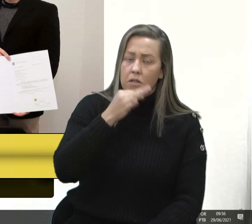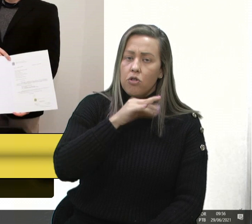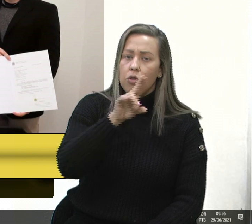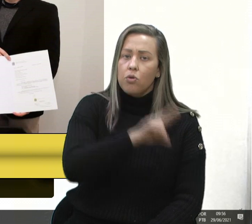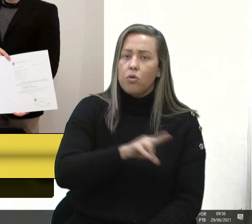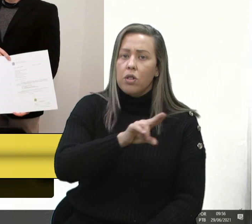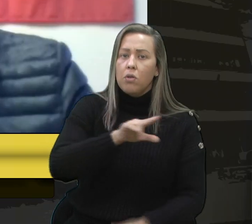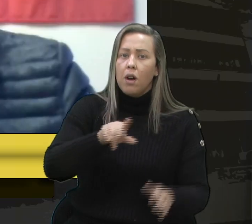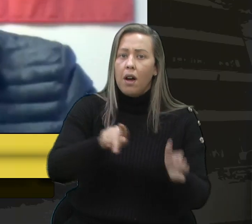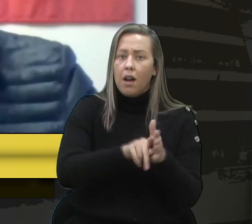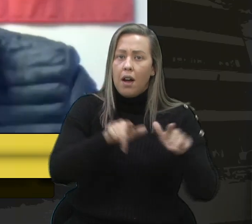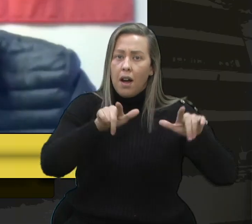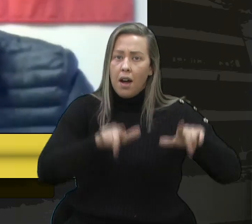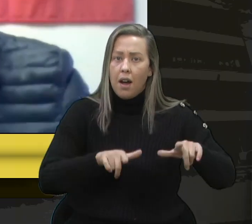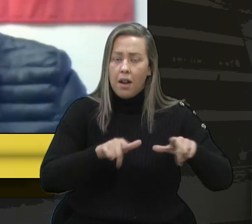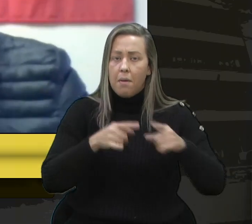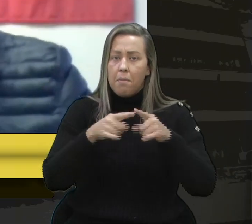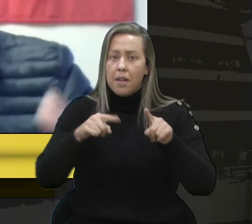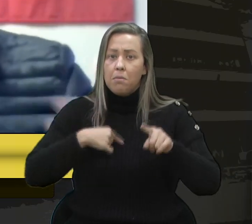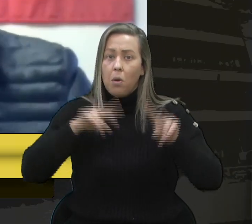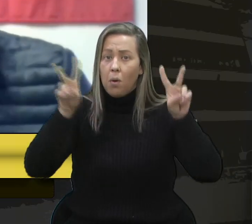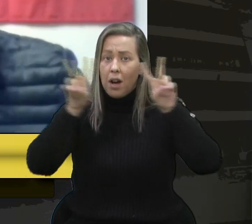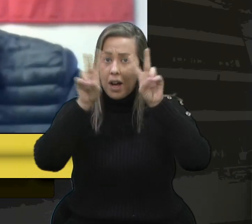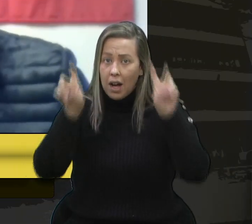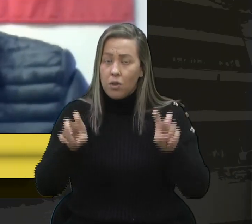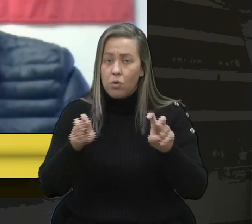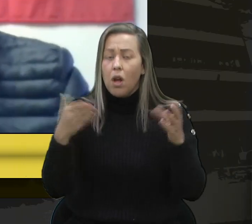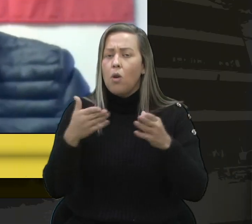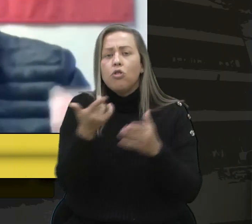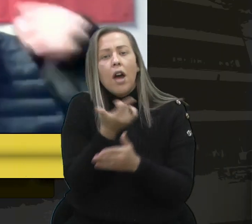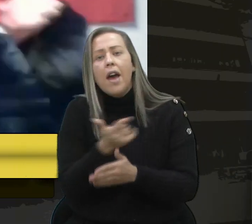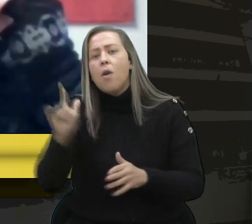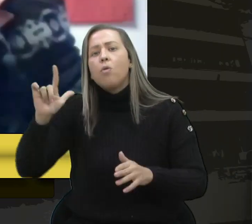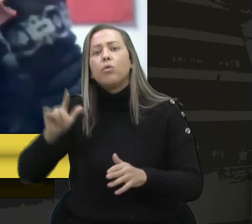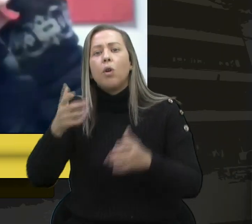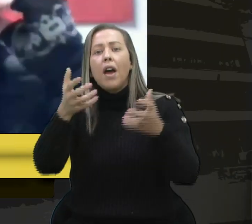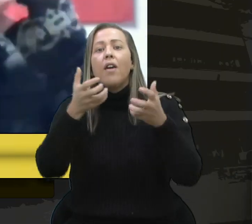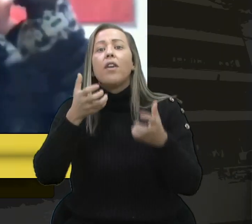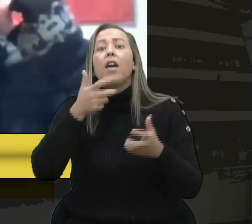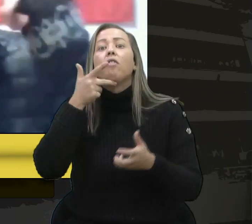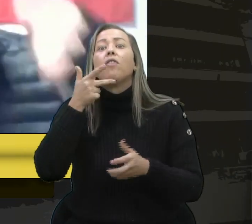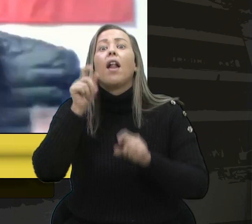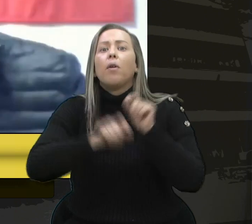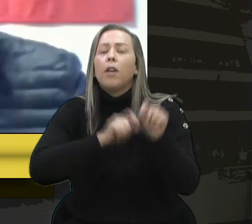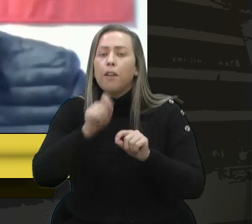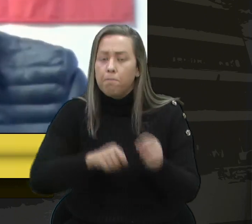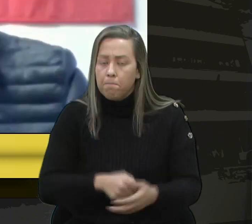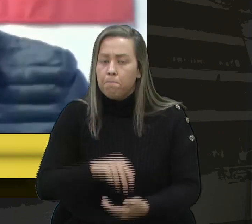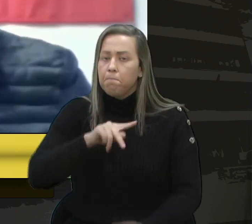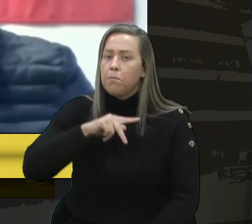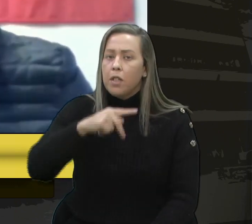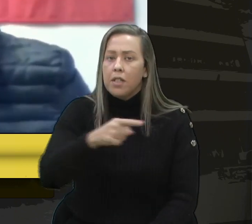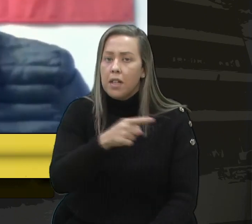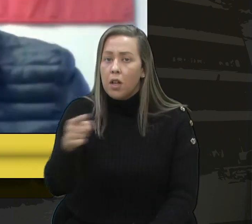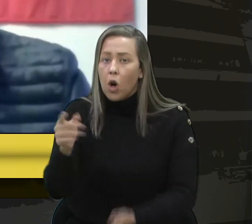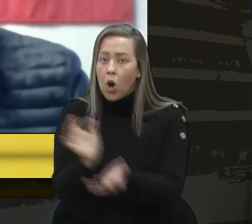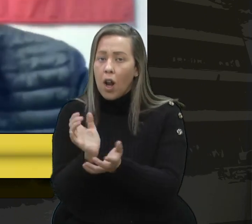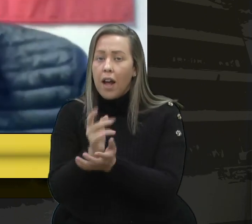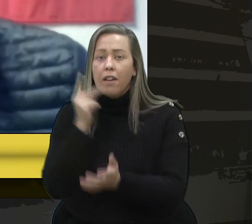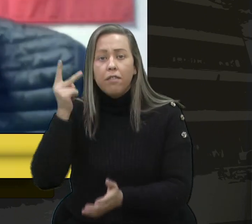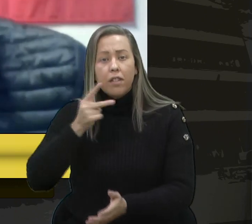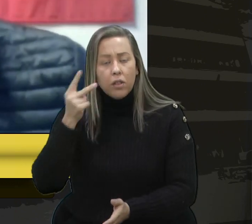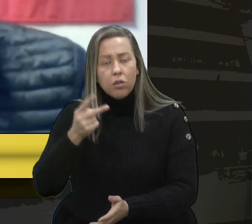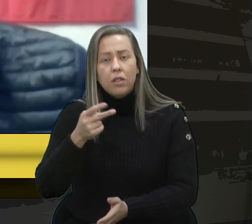nosso gabinete. Mas meu assunto de hoje é outro. Eu quero aqui, senhor presidente, colegas vereadores,